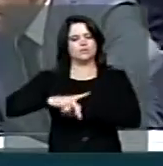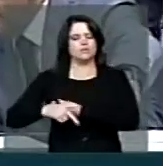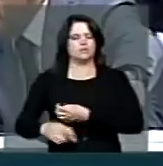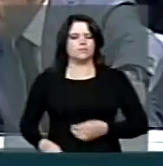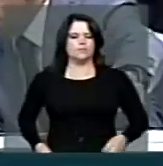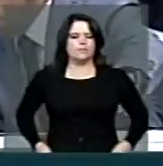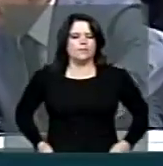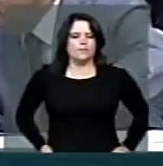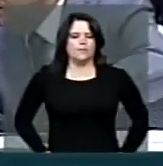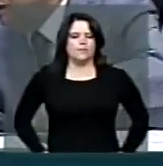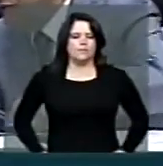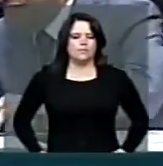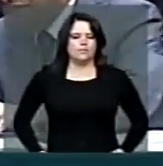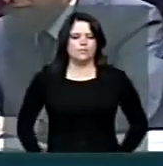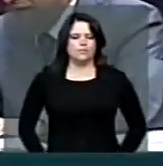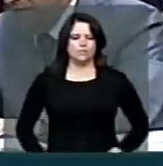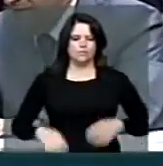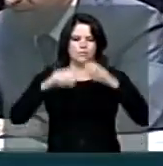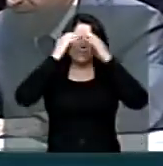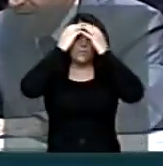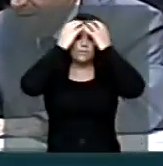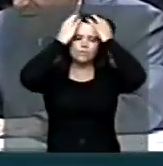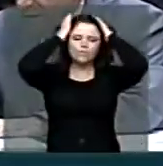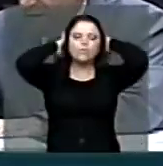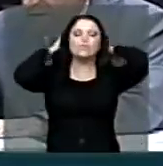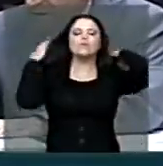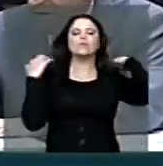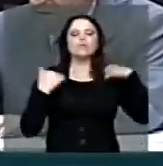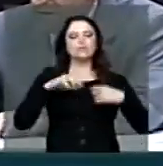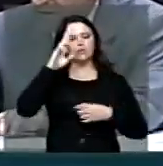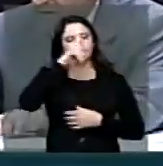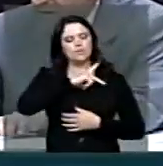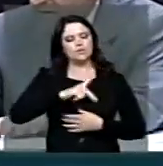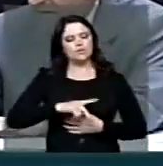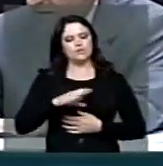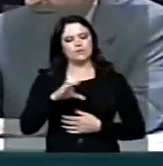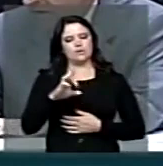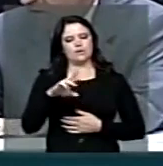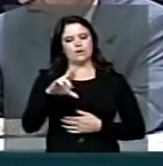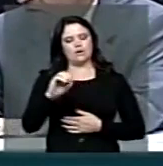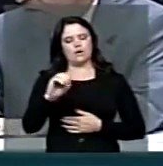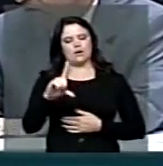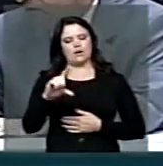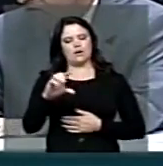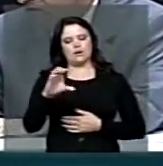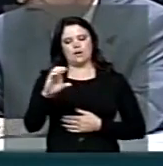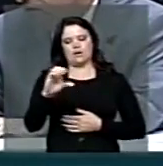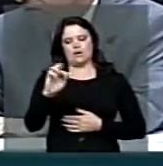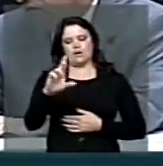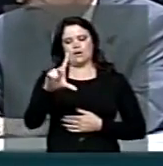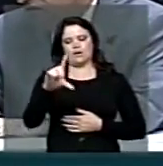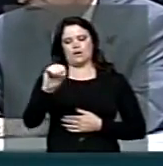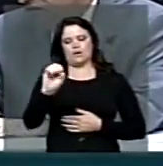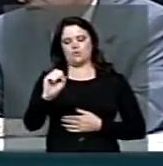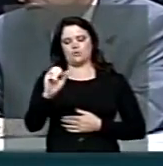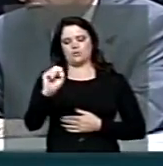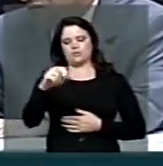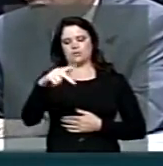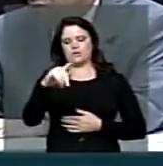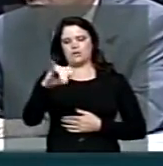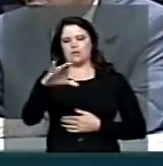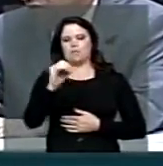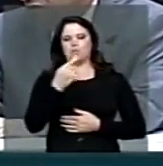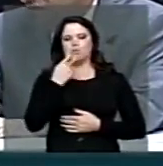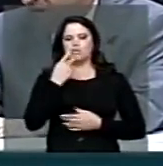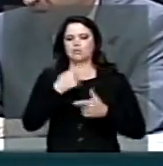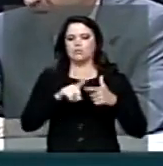Sr. Presidente, falar como líder Deputado Carlos Sampaio Sr. Presidente Só porque nós estamos com um problema